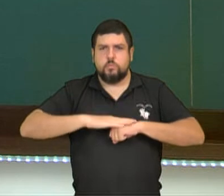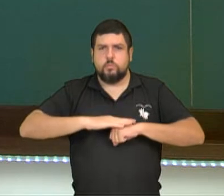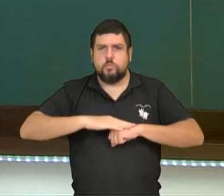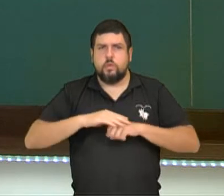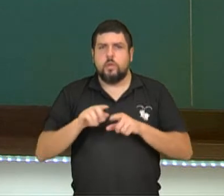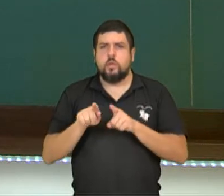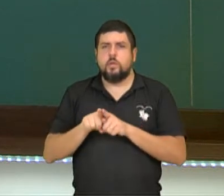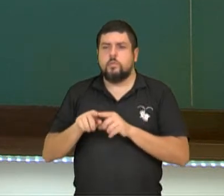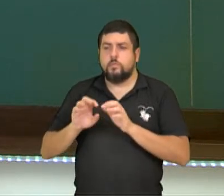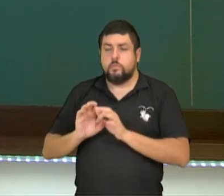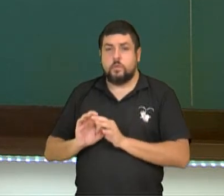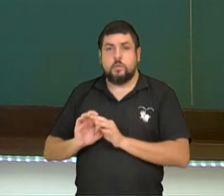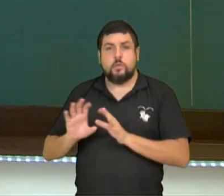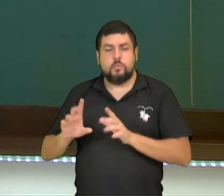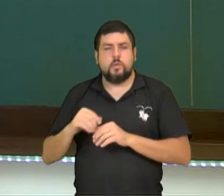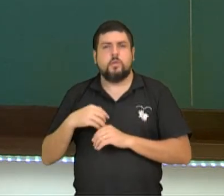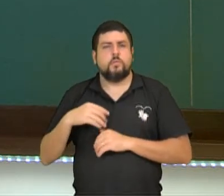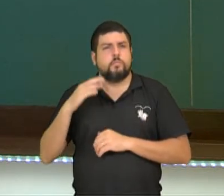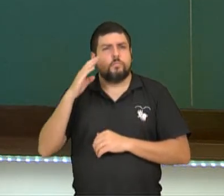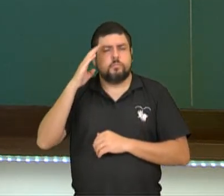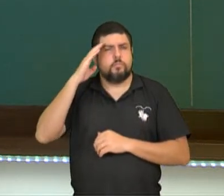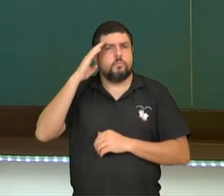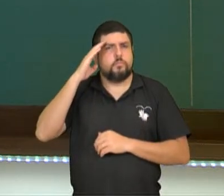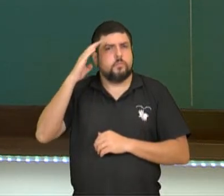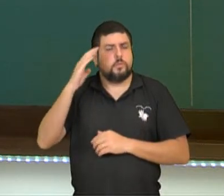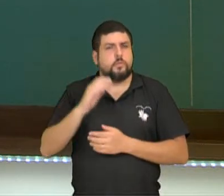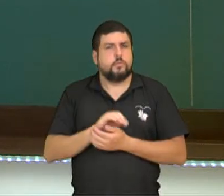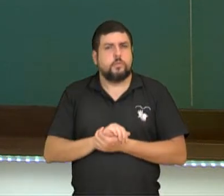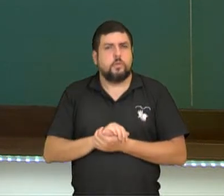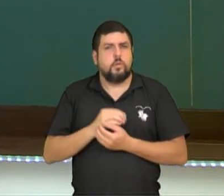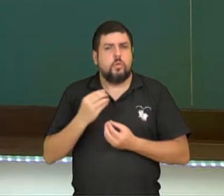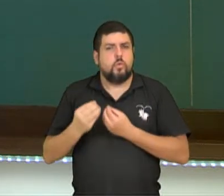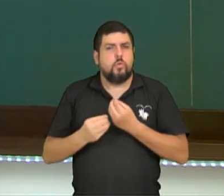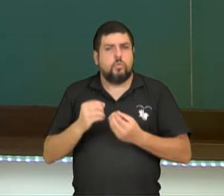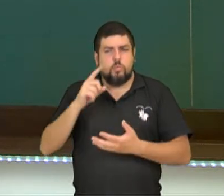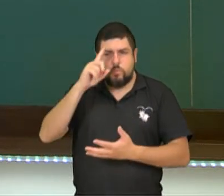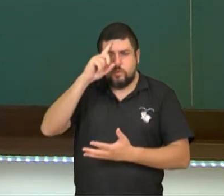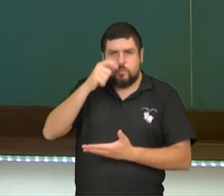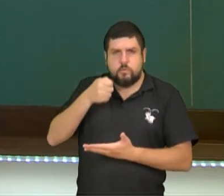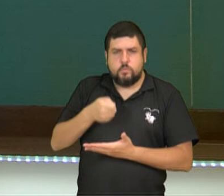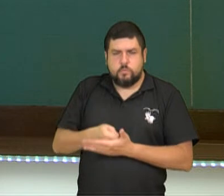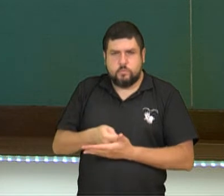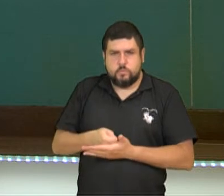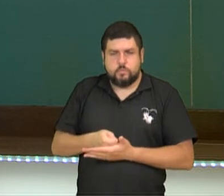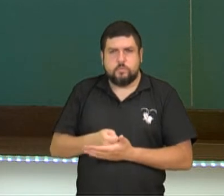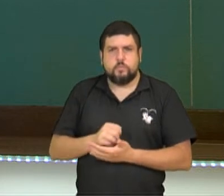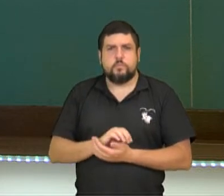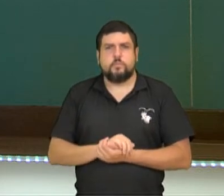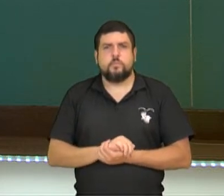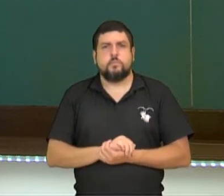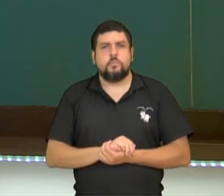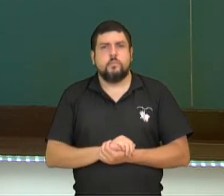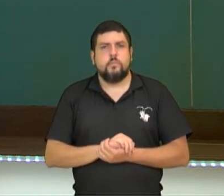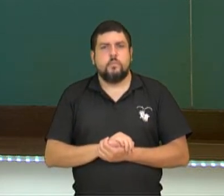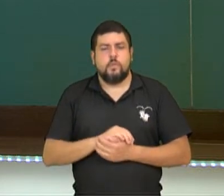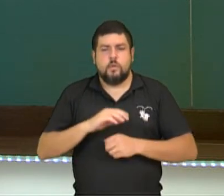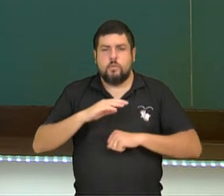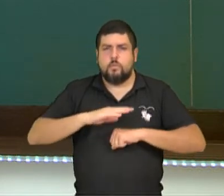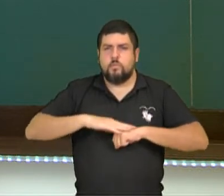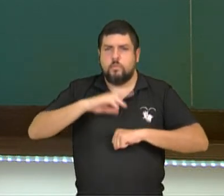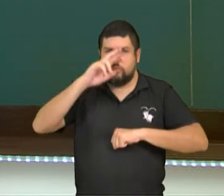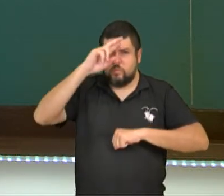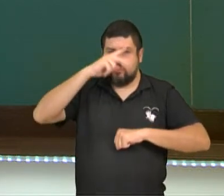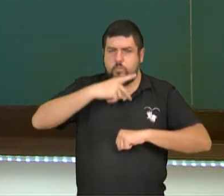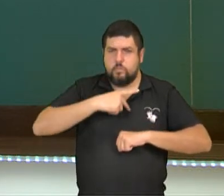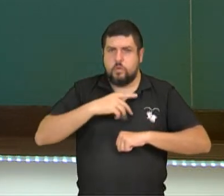essenciais no processo da tomada de decisão humana. A autonomia é